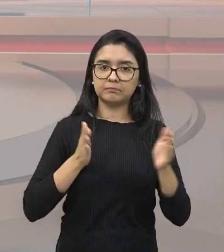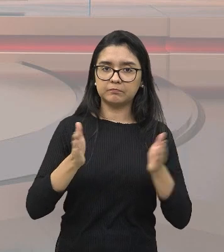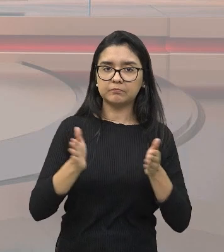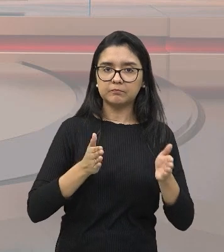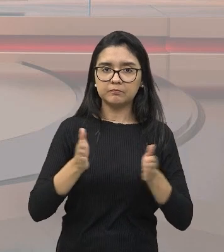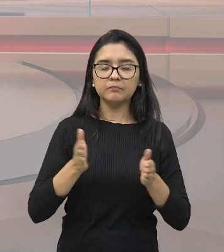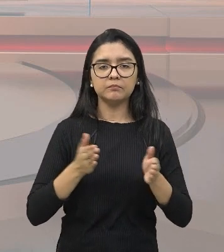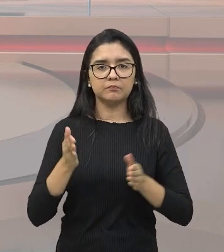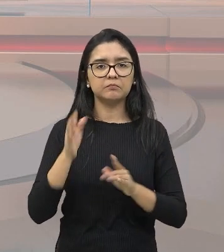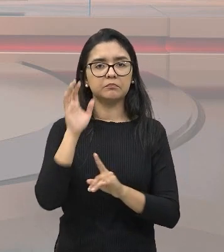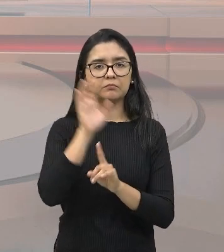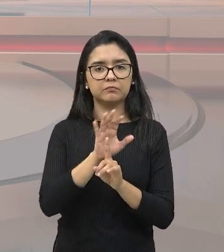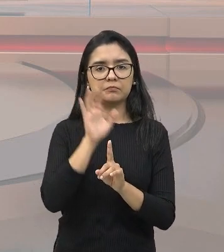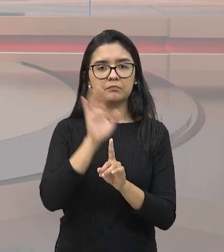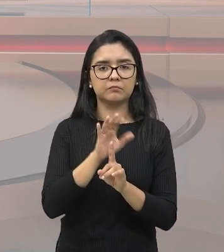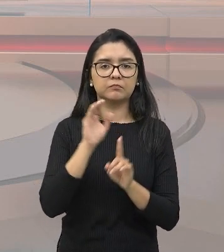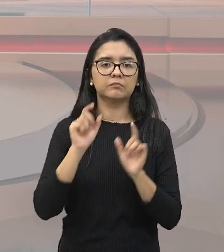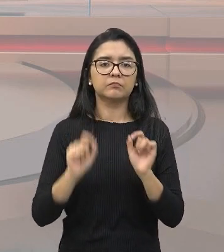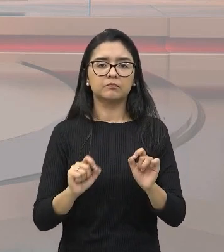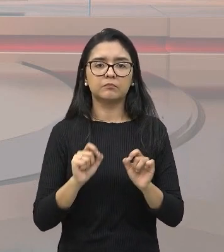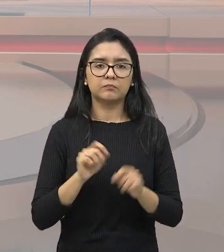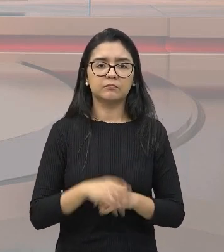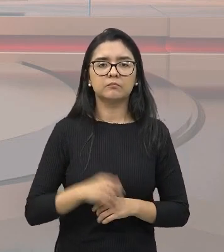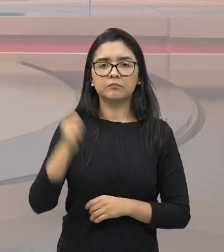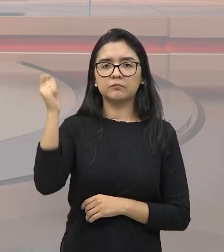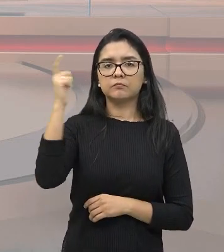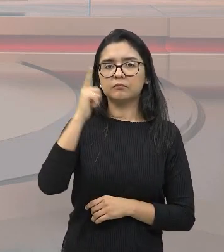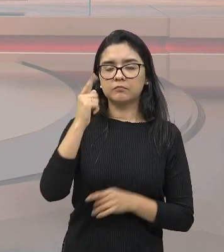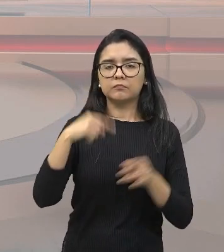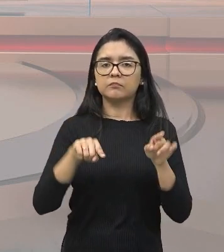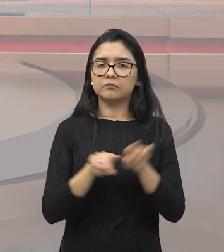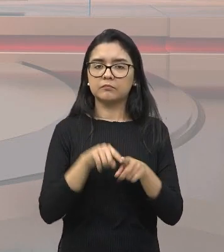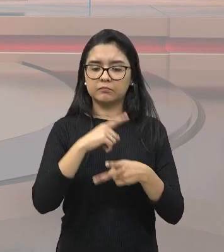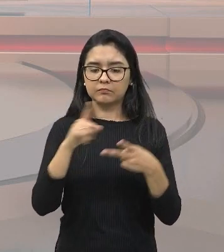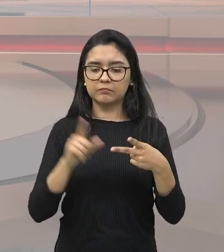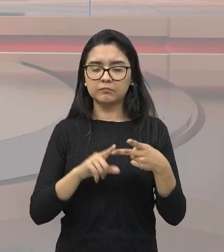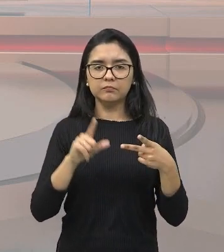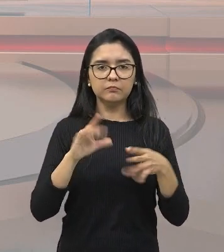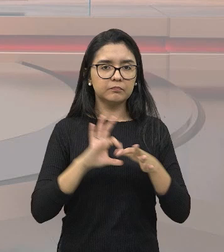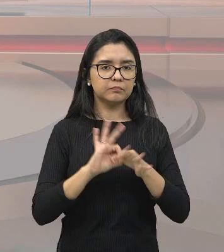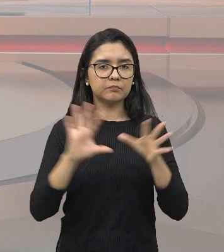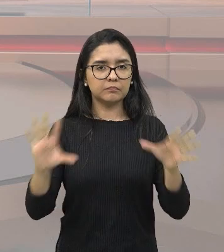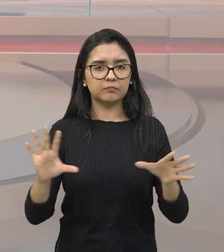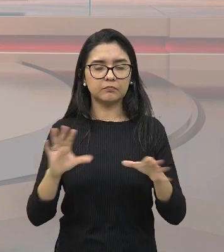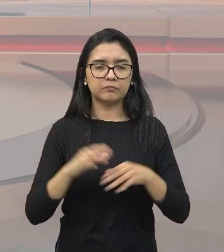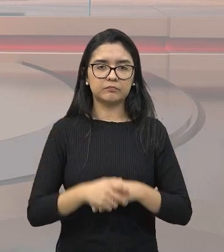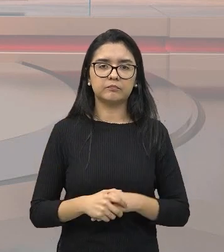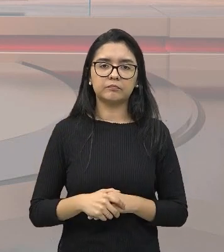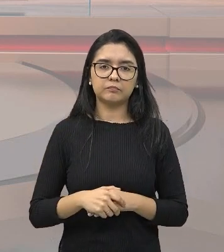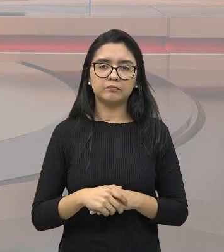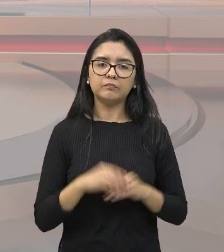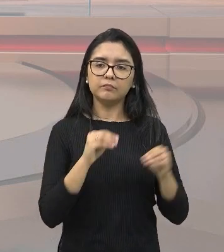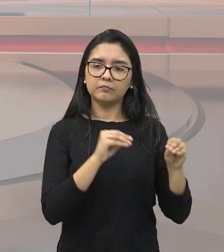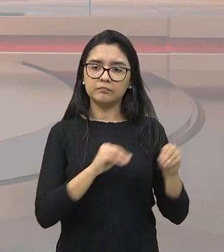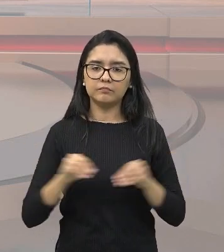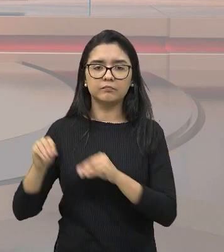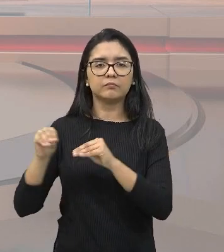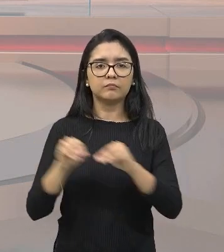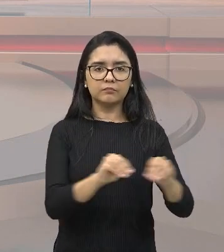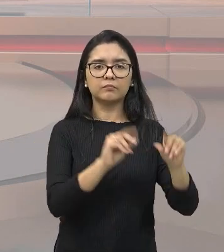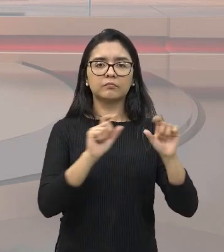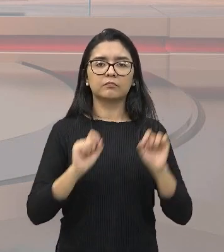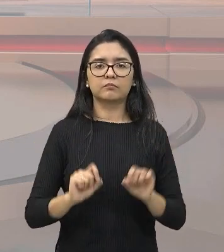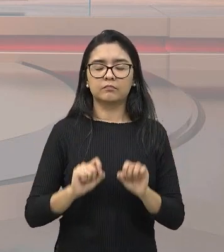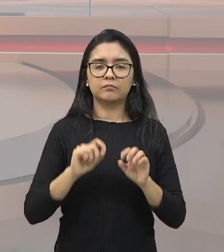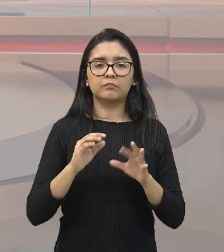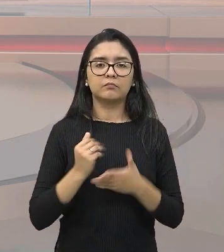inspirados nos ideais do iluminismo e do liberalismo, saiu percorrendo o continente, ajudando-o nos processos de